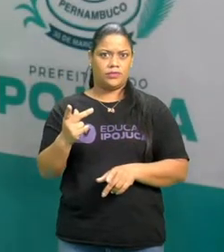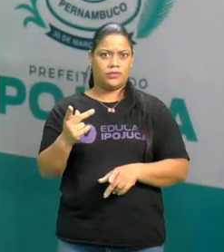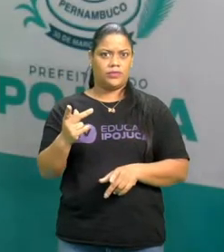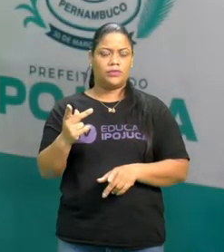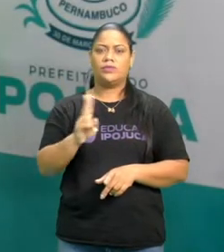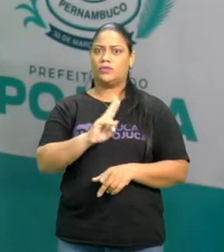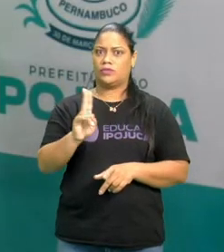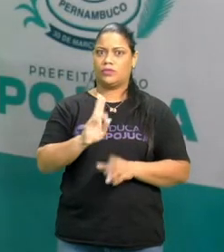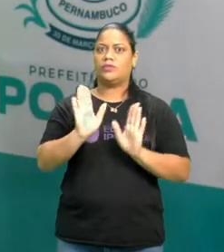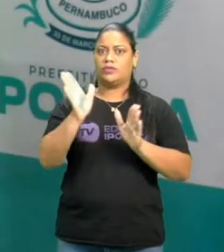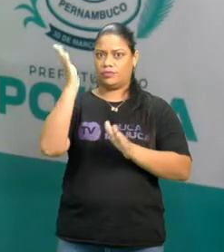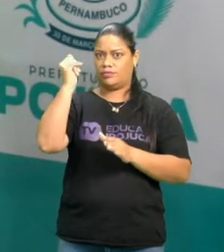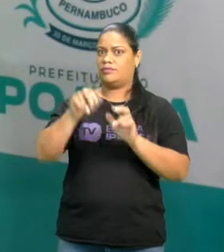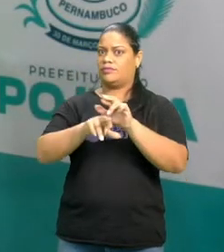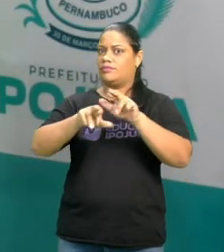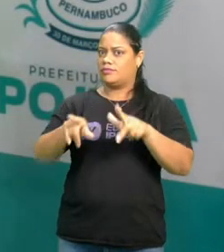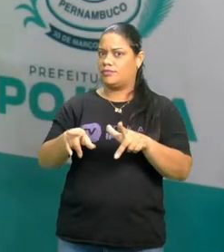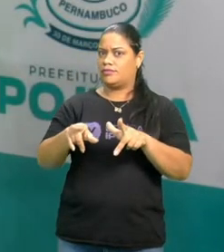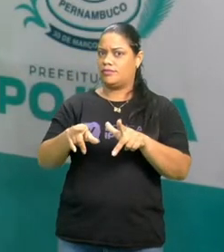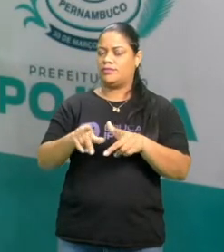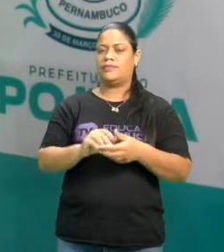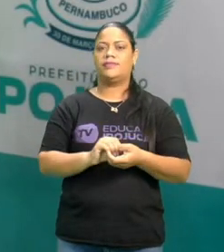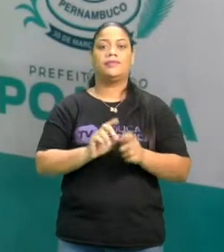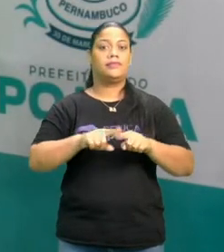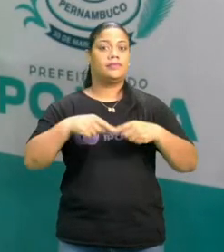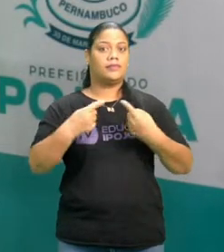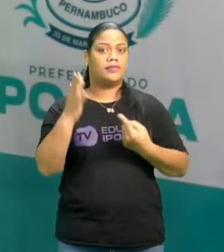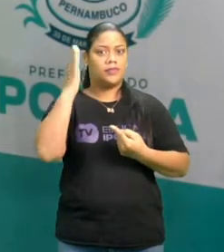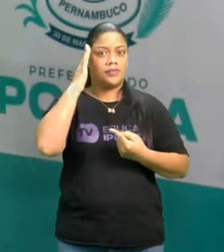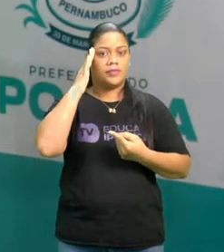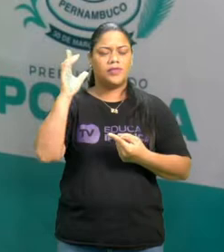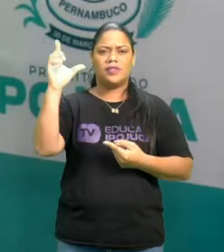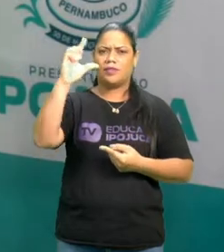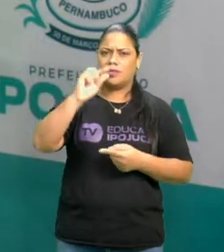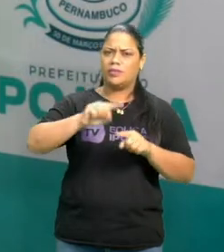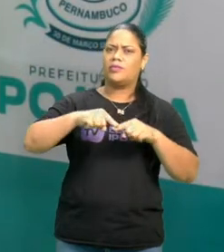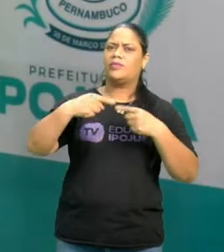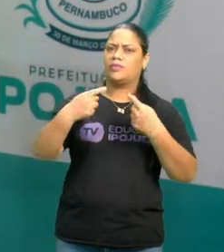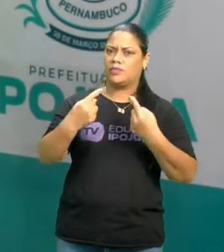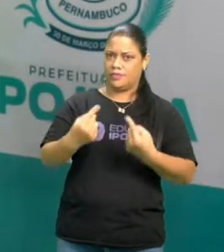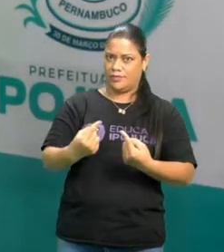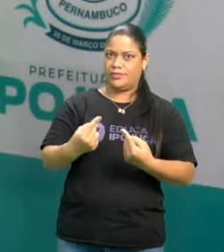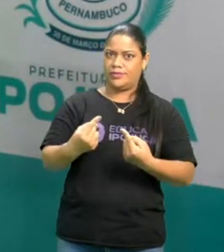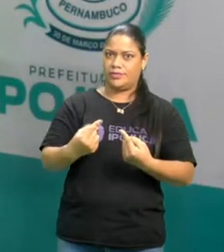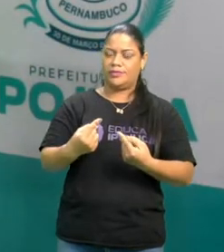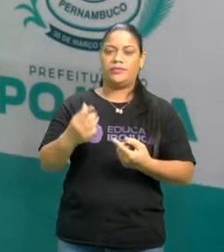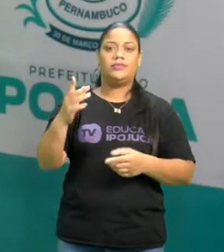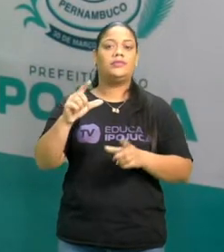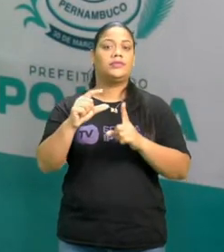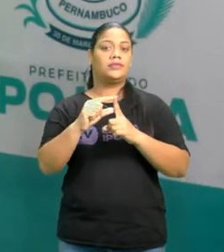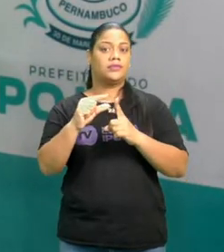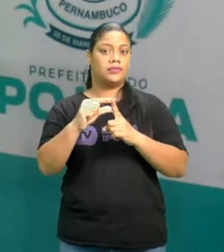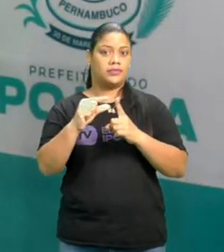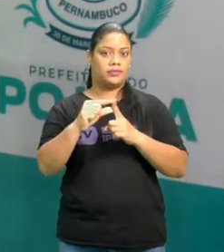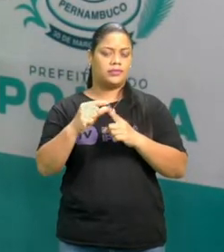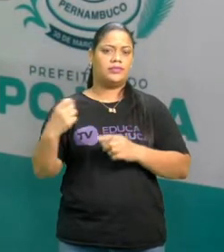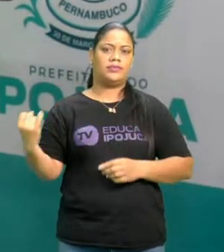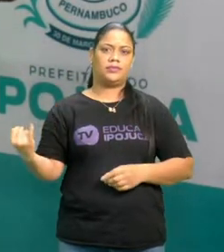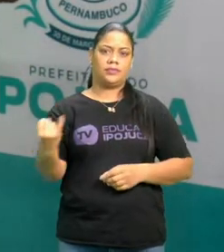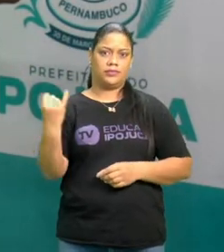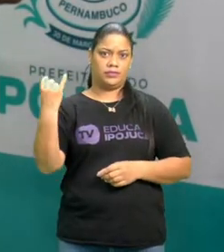dá a ideia de diverso. Mas, entender um pouco mais do conceito dessa palavra é superimportante.